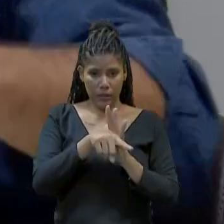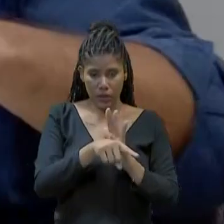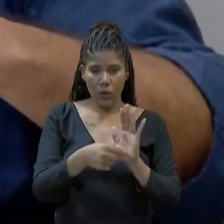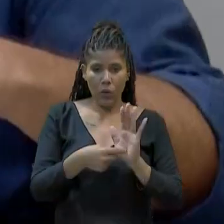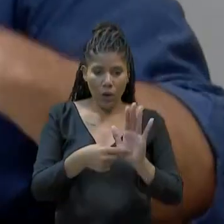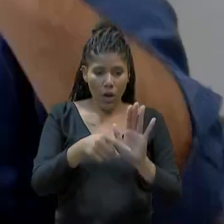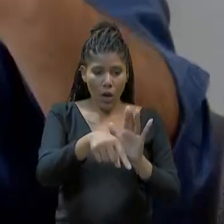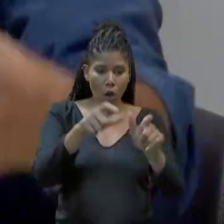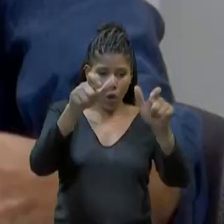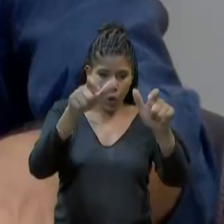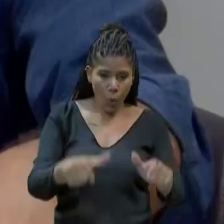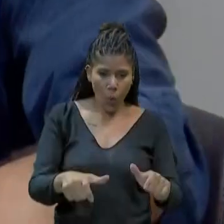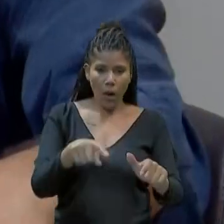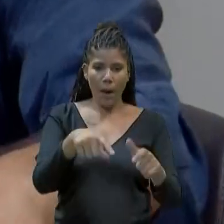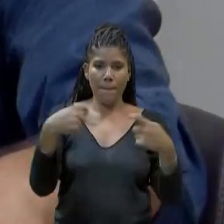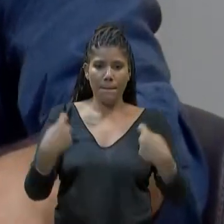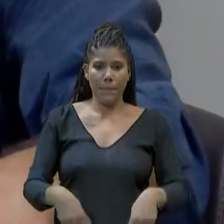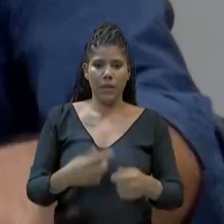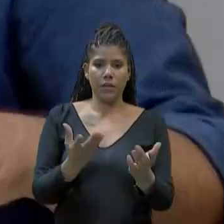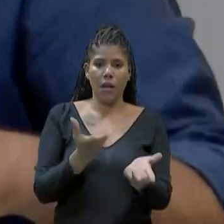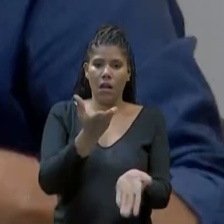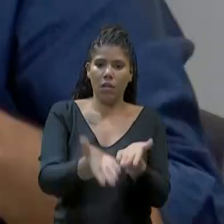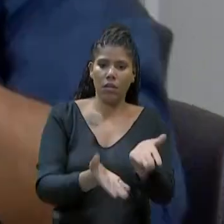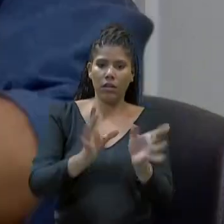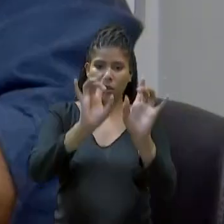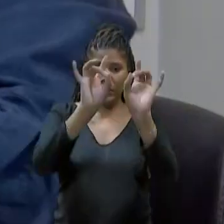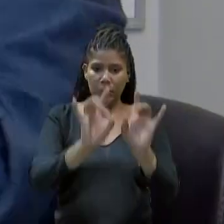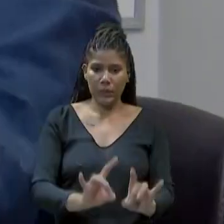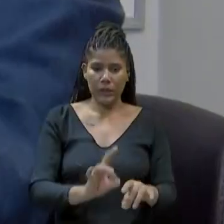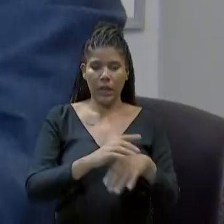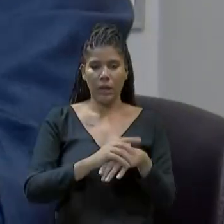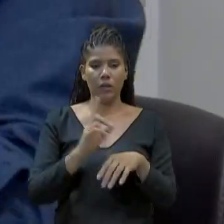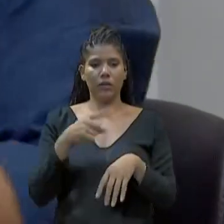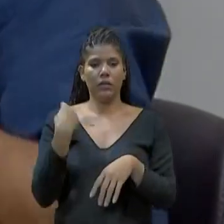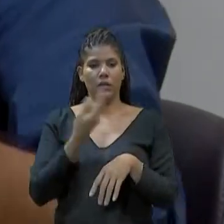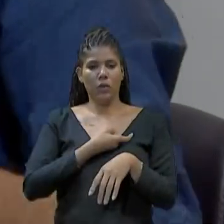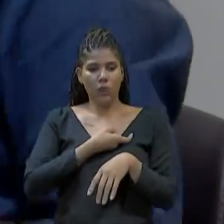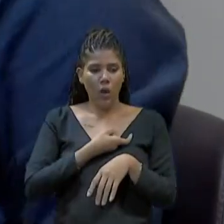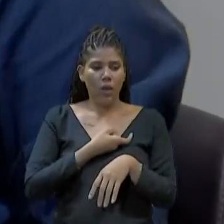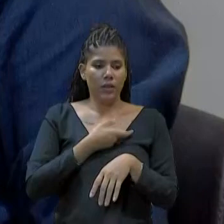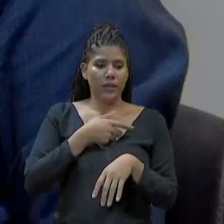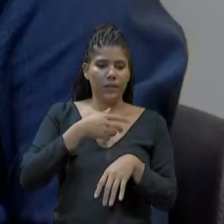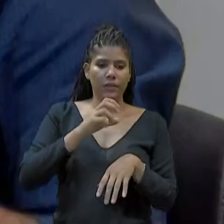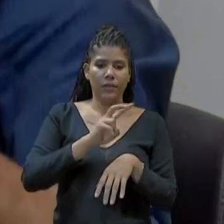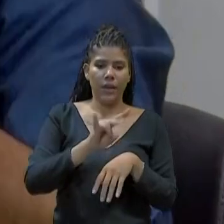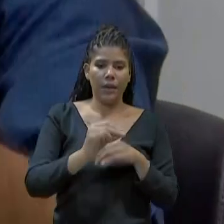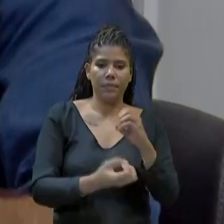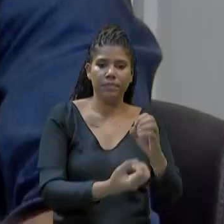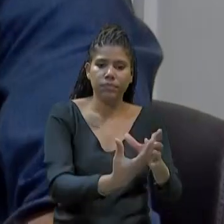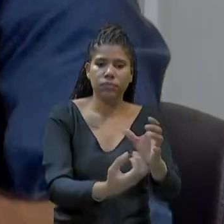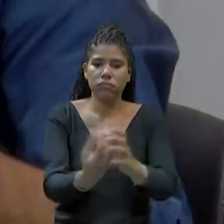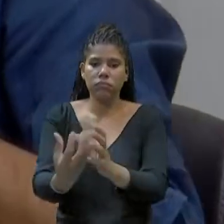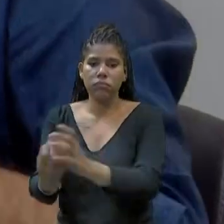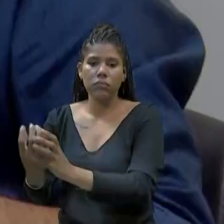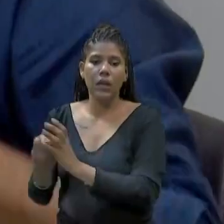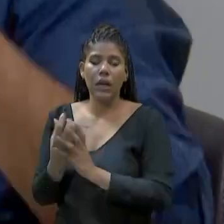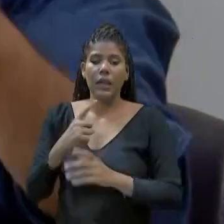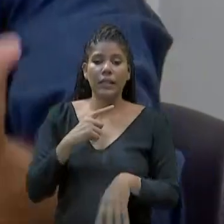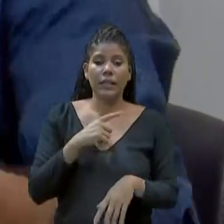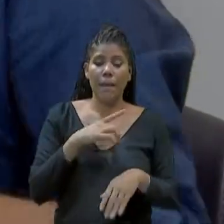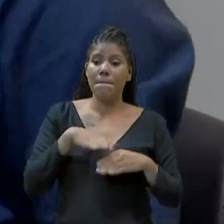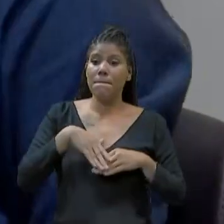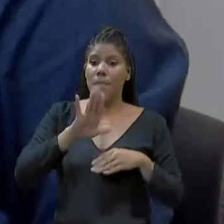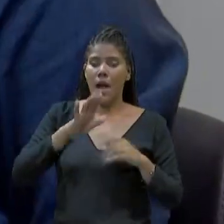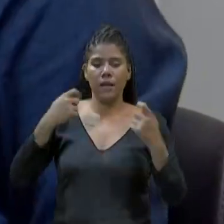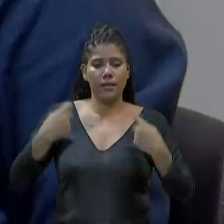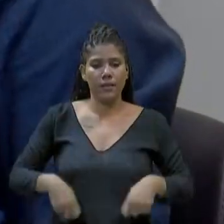localidade precisa daquela atenção especializada. Então, a gente acaba descentralizando isso para onde há mais necessidade, para otimizar recurso público e